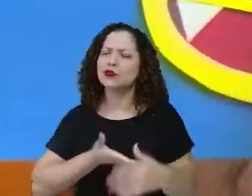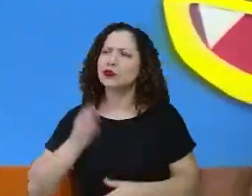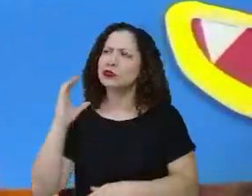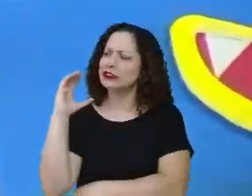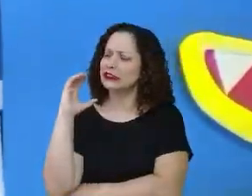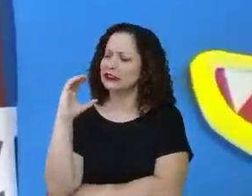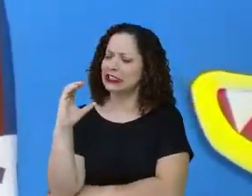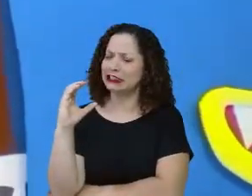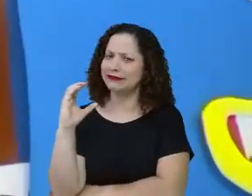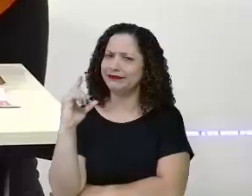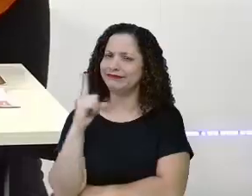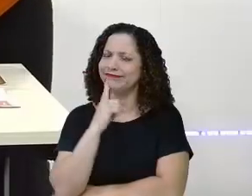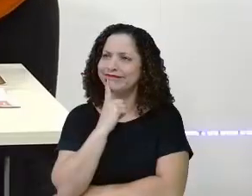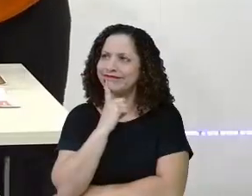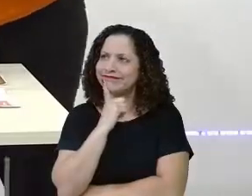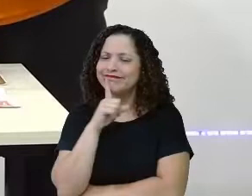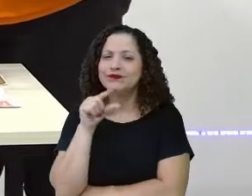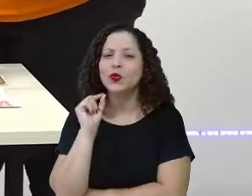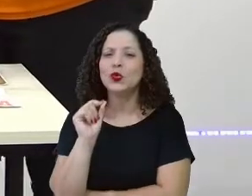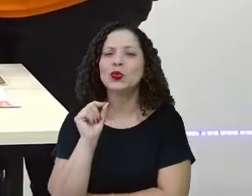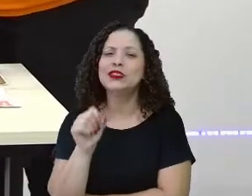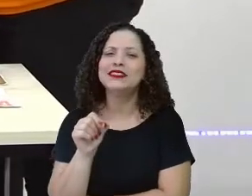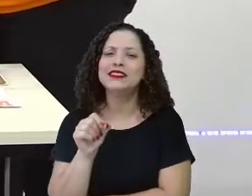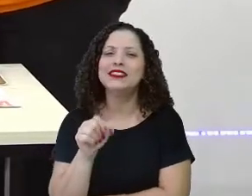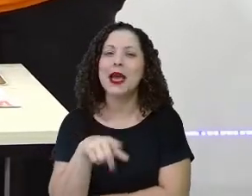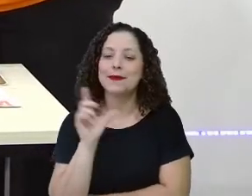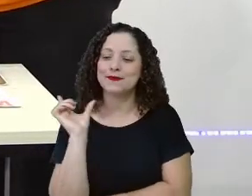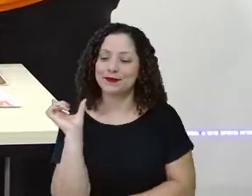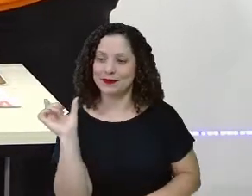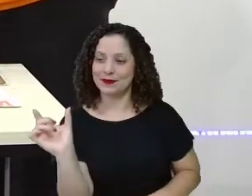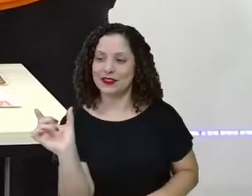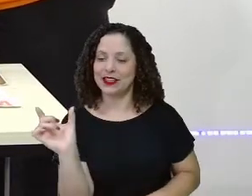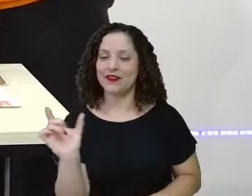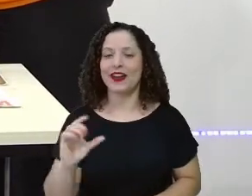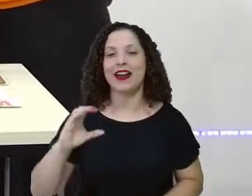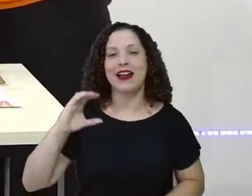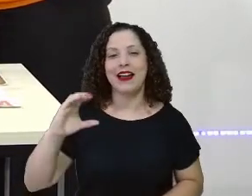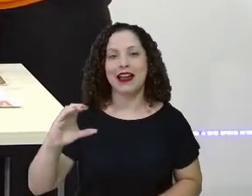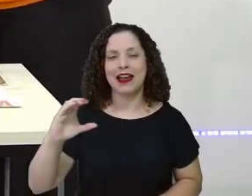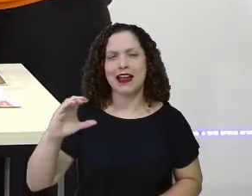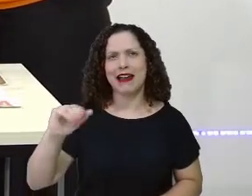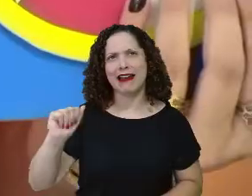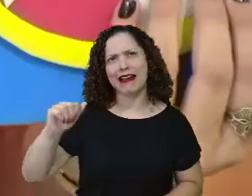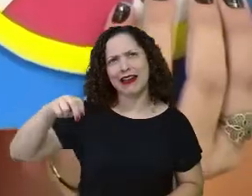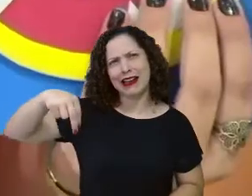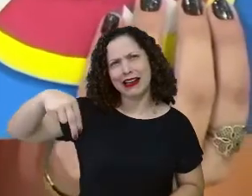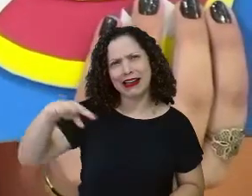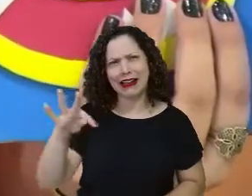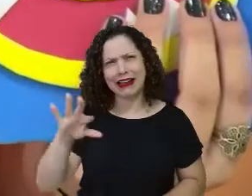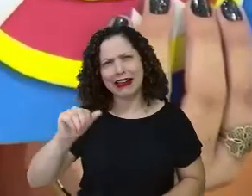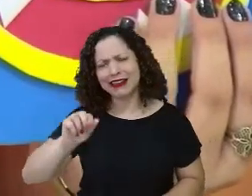e aí? Será que é cantar? I, C e aí?